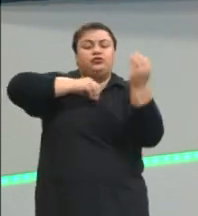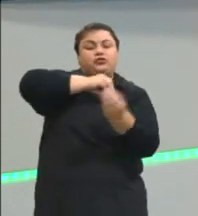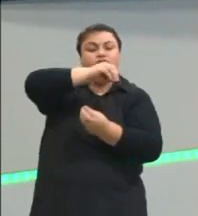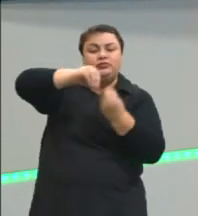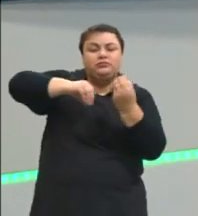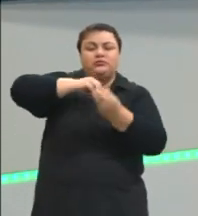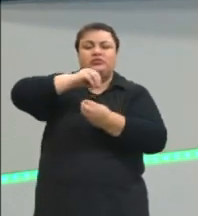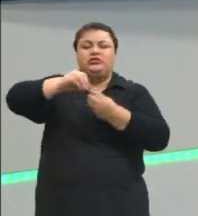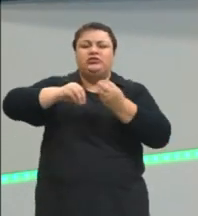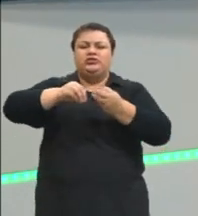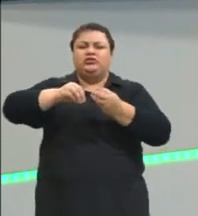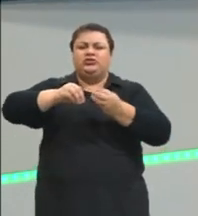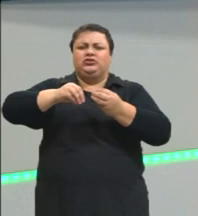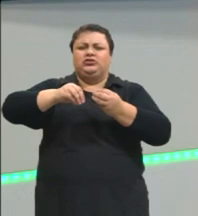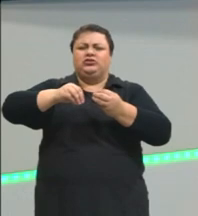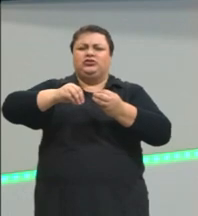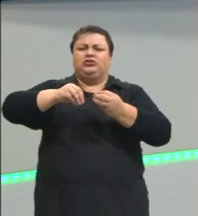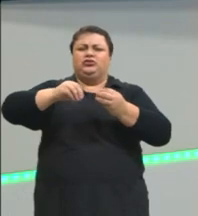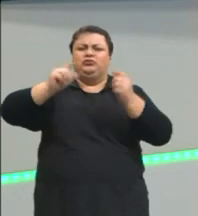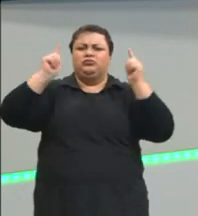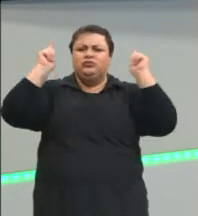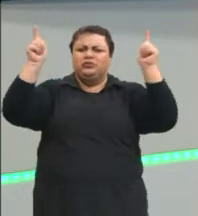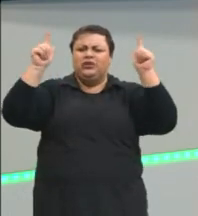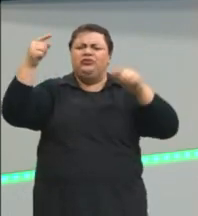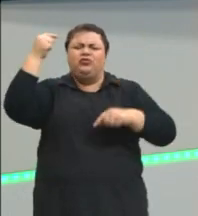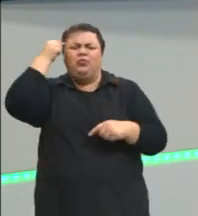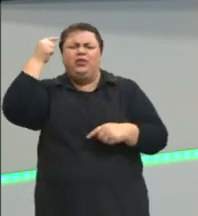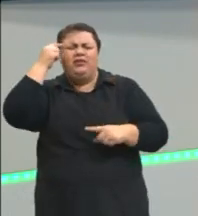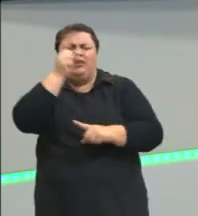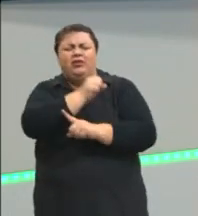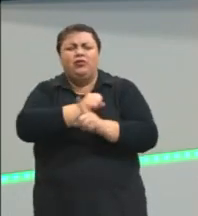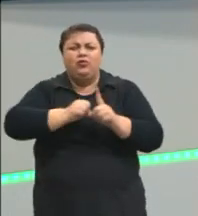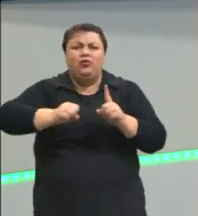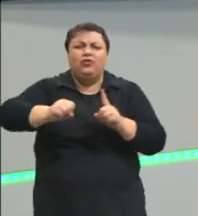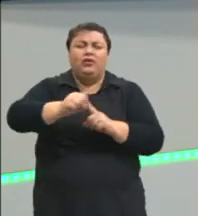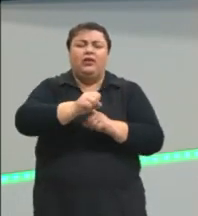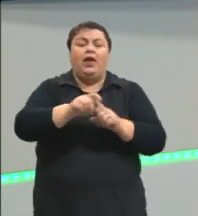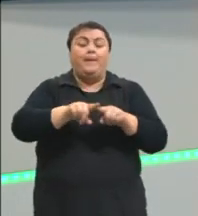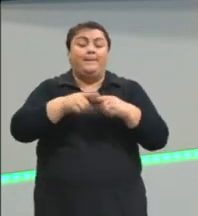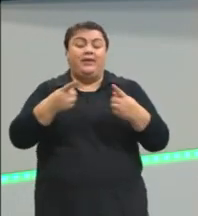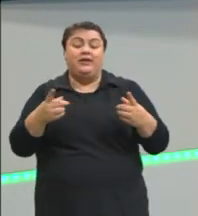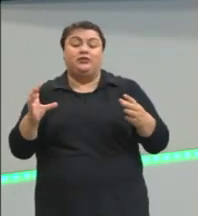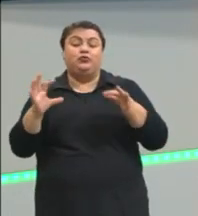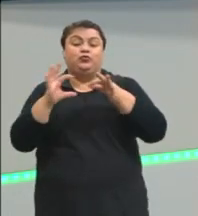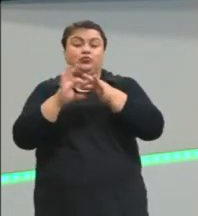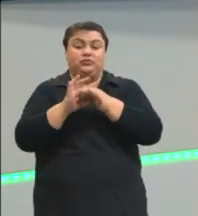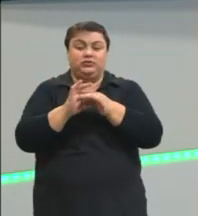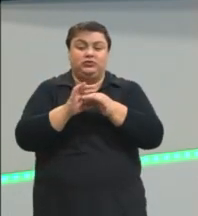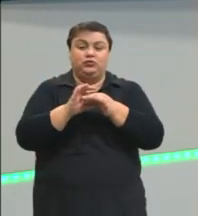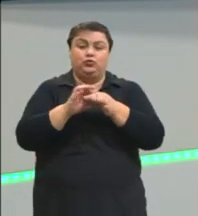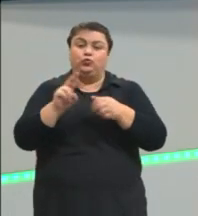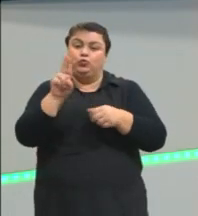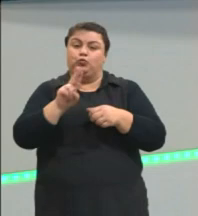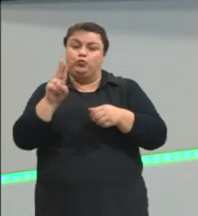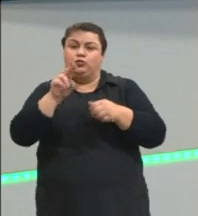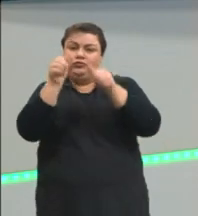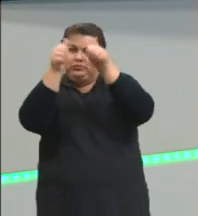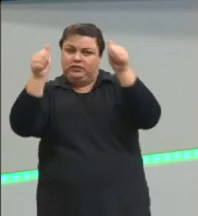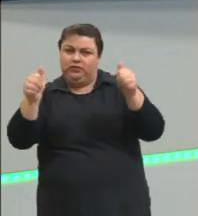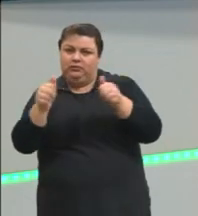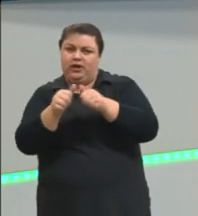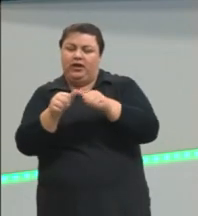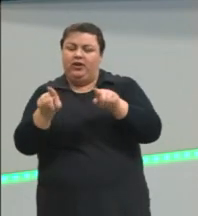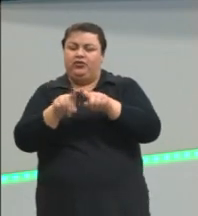protesto, de representação, de pensar na sociedade, mas juntando o uso da imagem com o uso